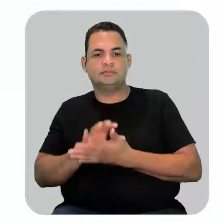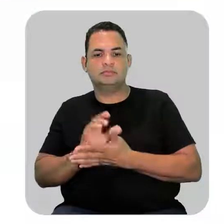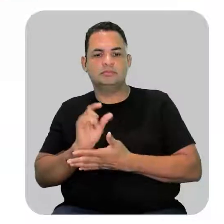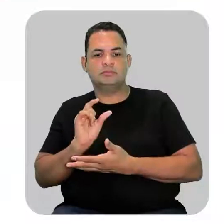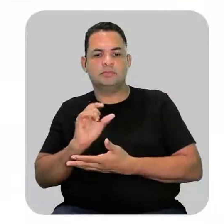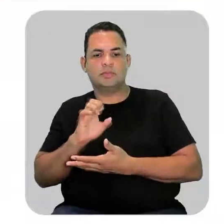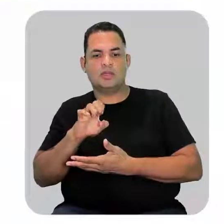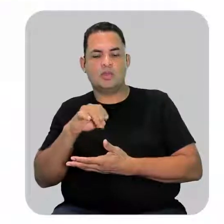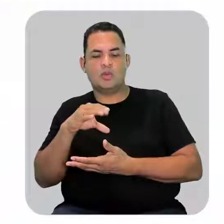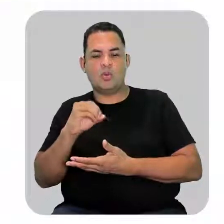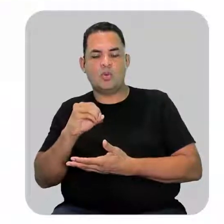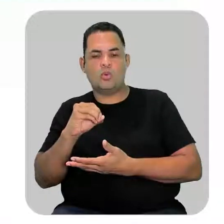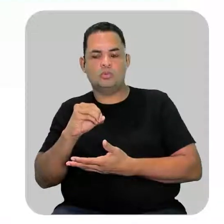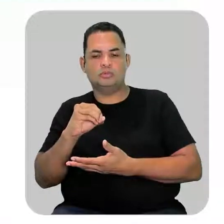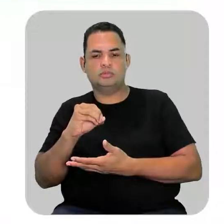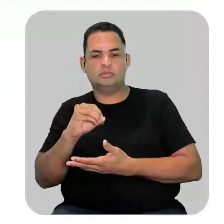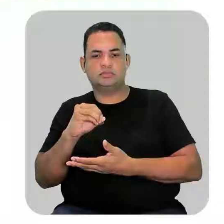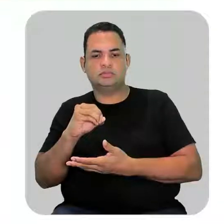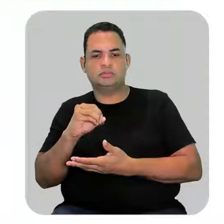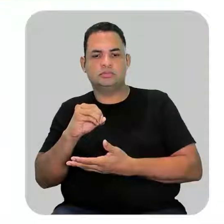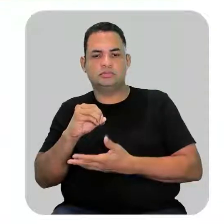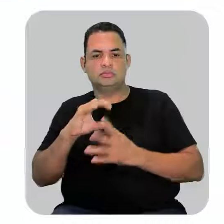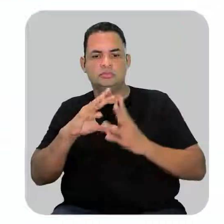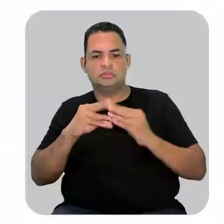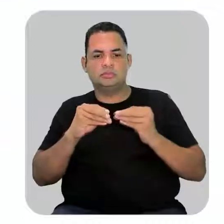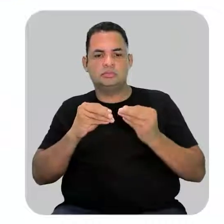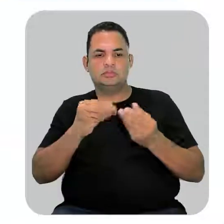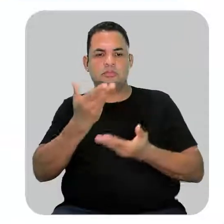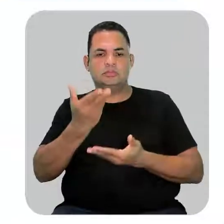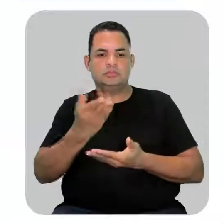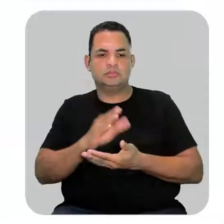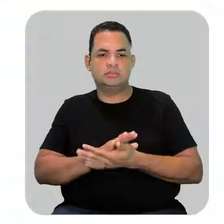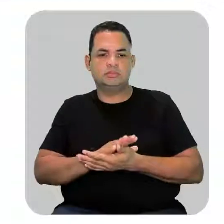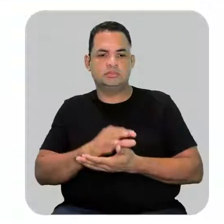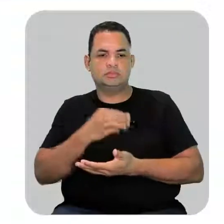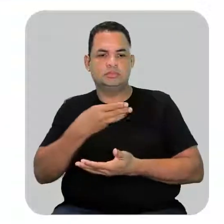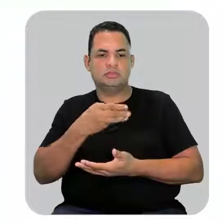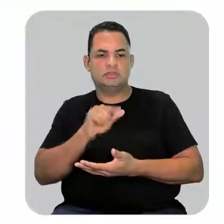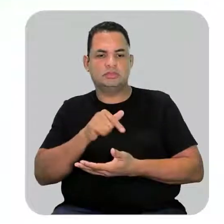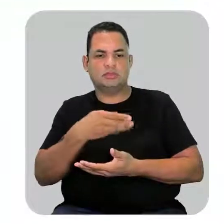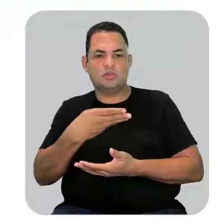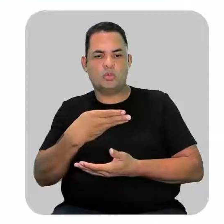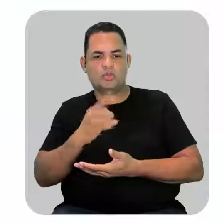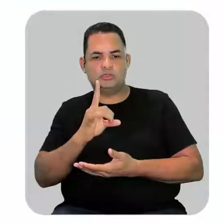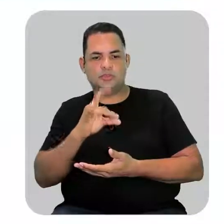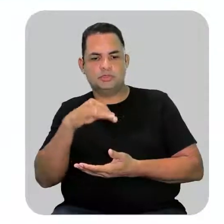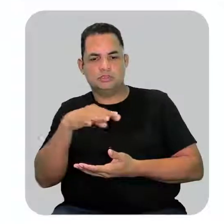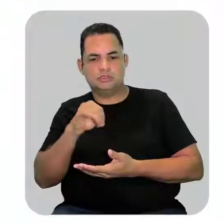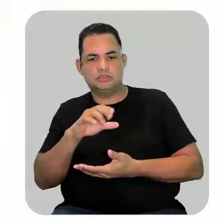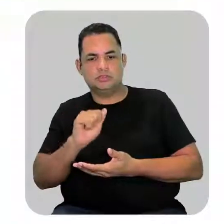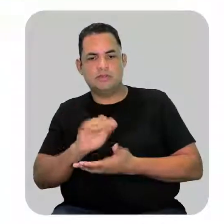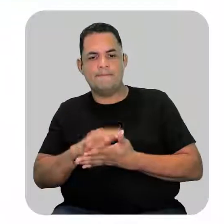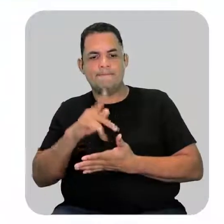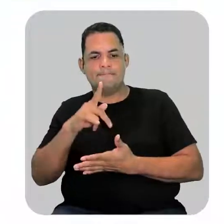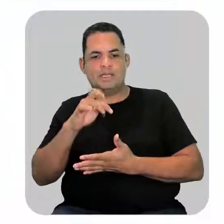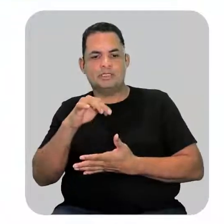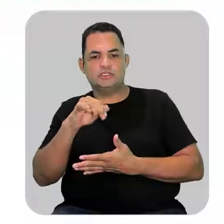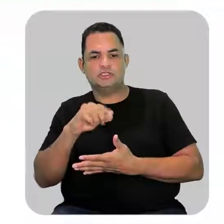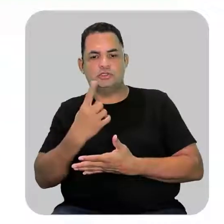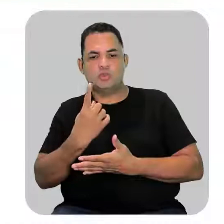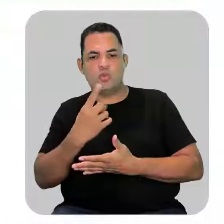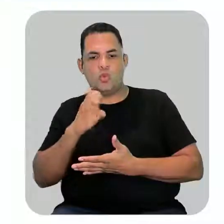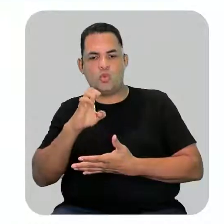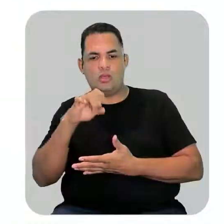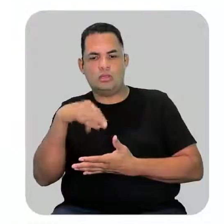terminação o. Então o nome todo fica 3,4 dimitil pente 1